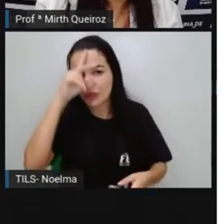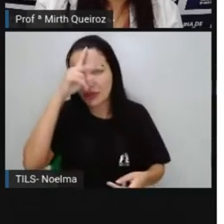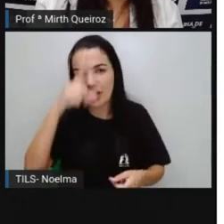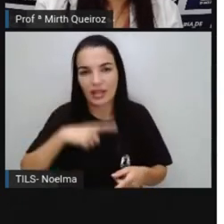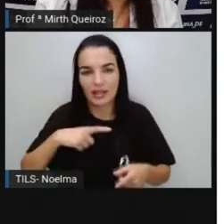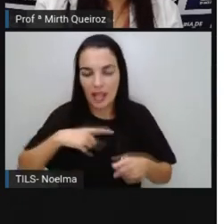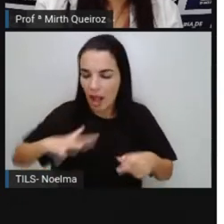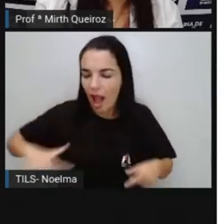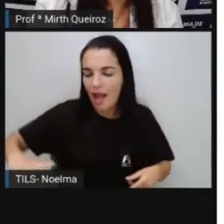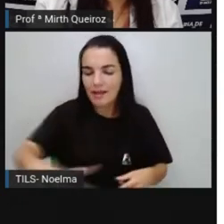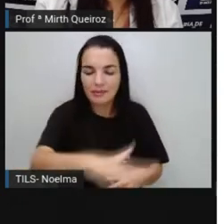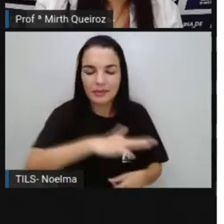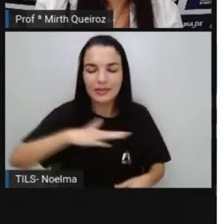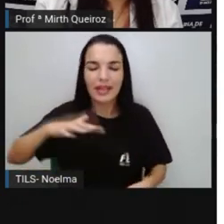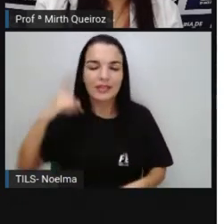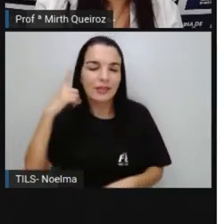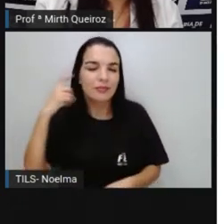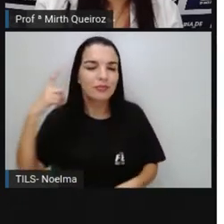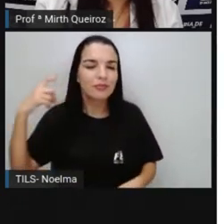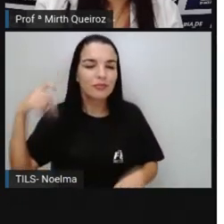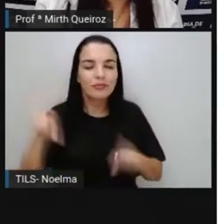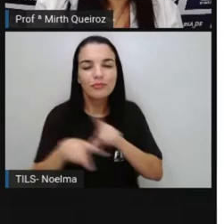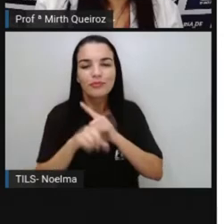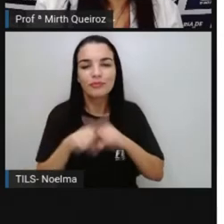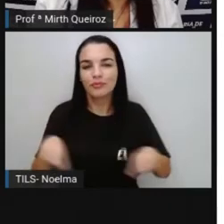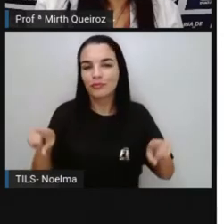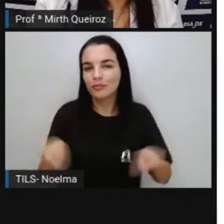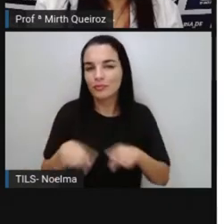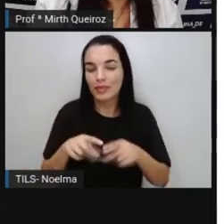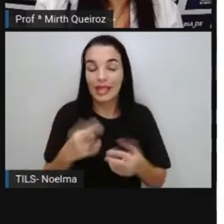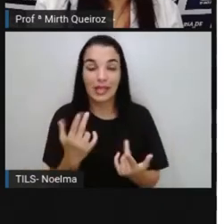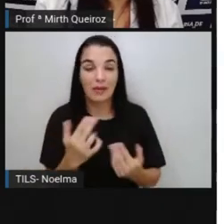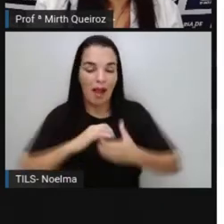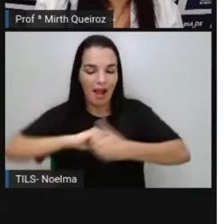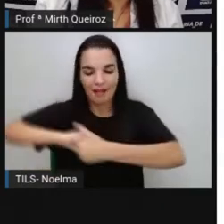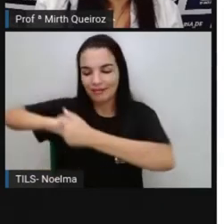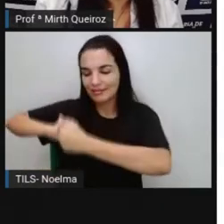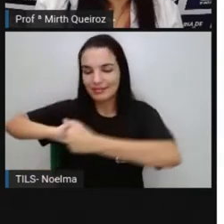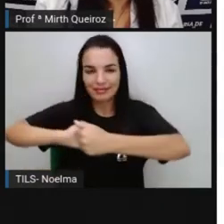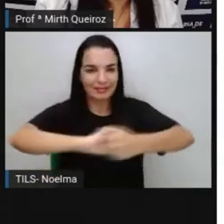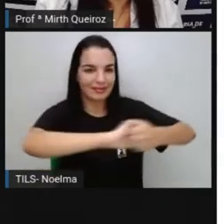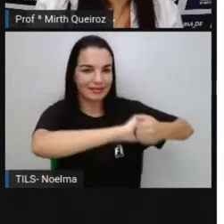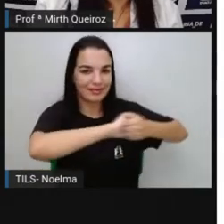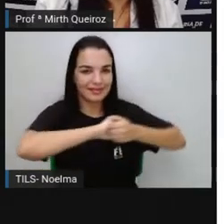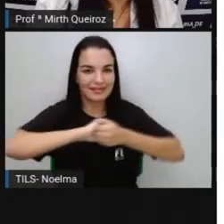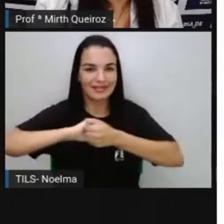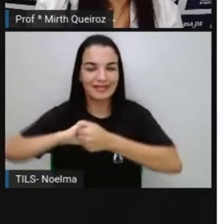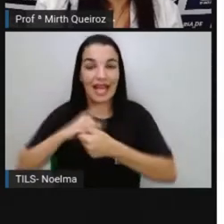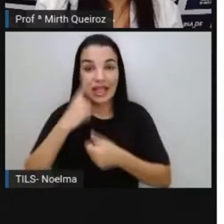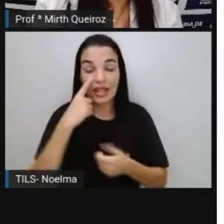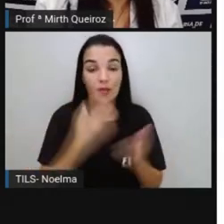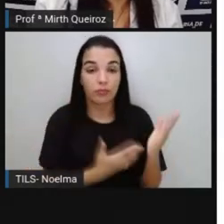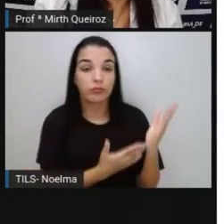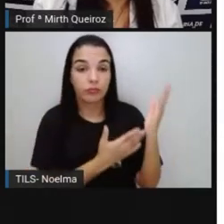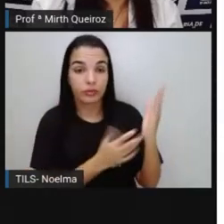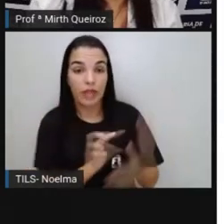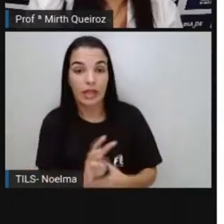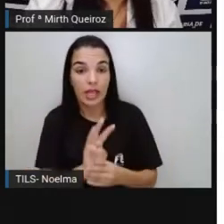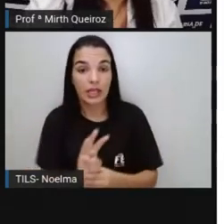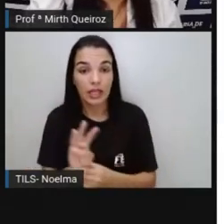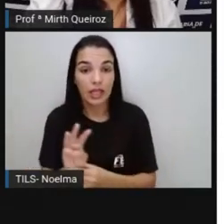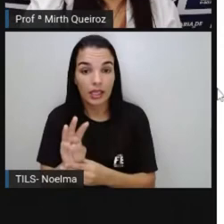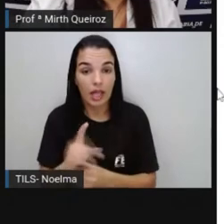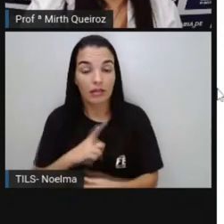músicas da época, como cantigas de roda. E aqui nós temos a fonte, de onde foi tirado